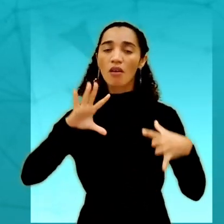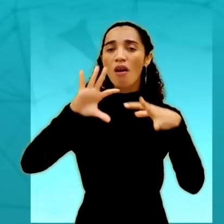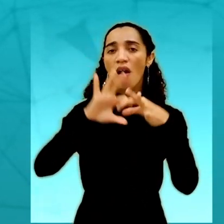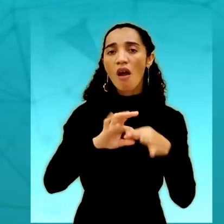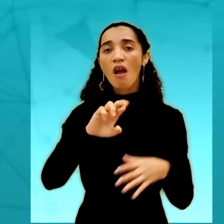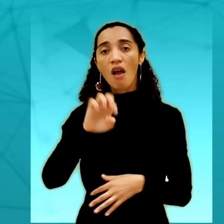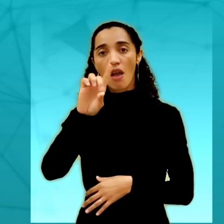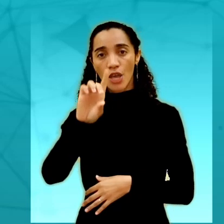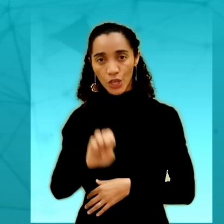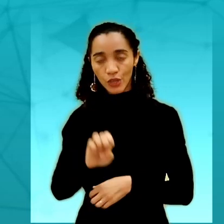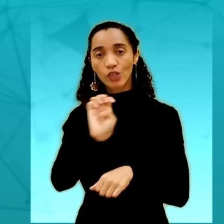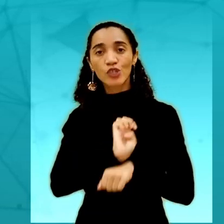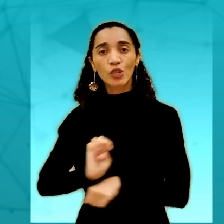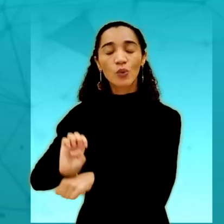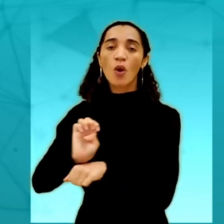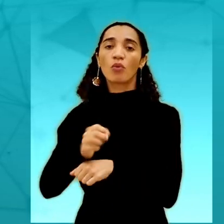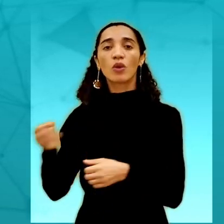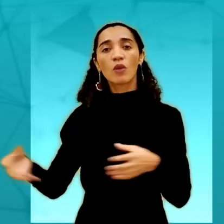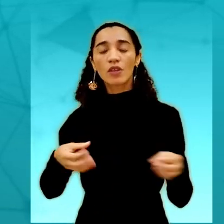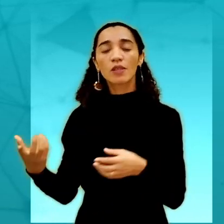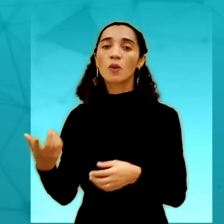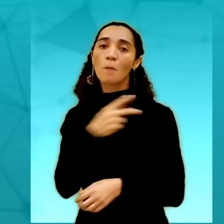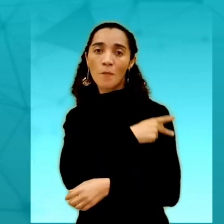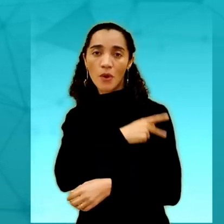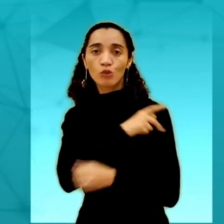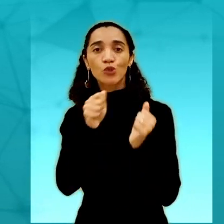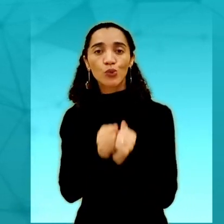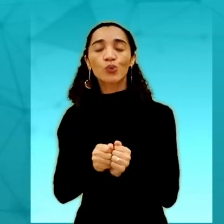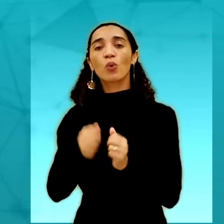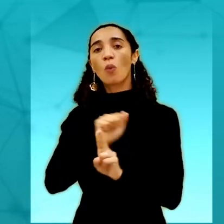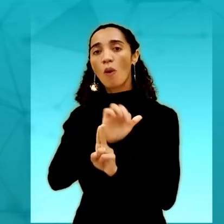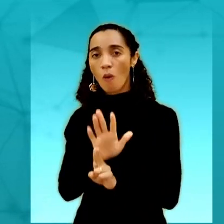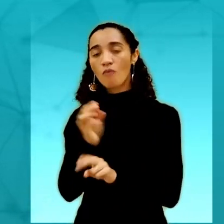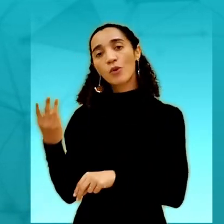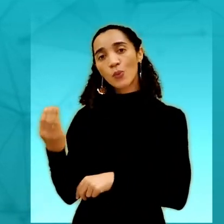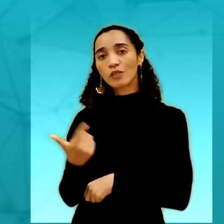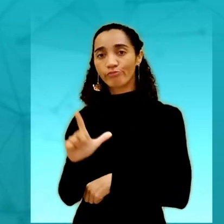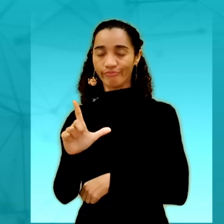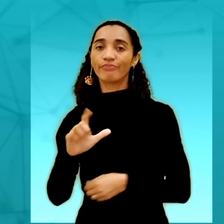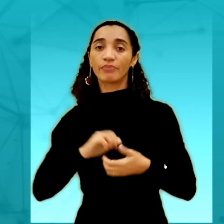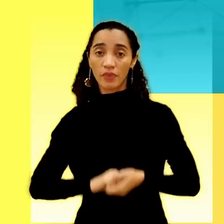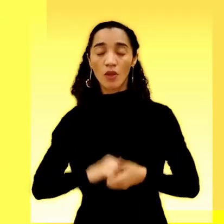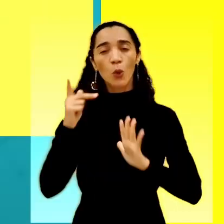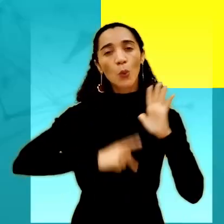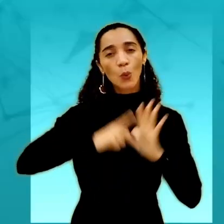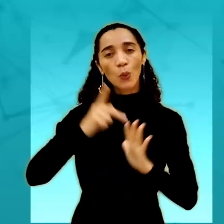O Polo integrará a Rede Estadual de Inovação do Piauí, que também conta com a UFP, o ESP e FAPEP.